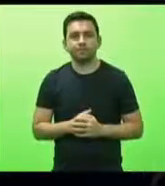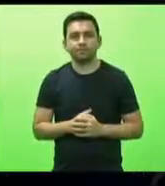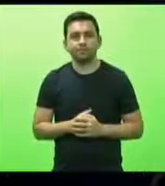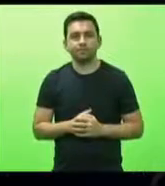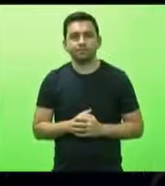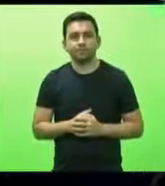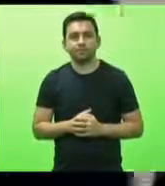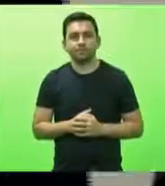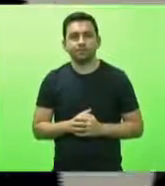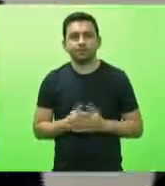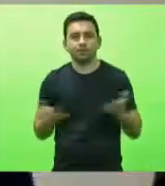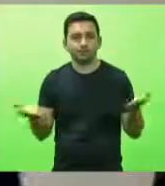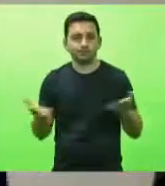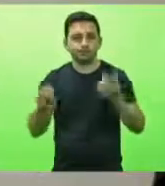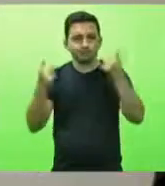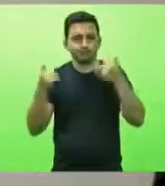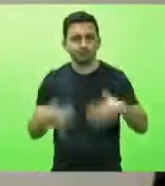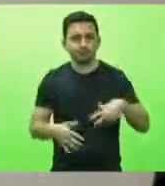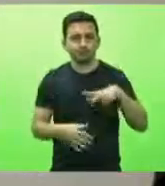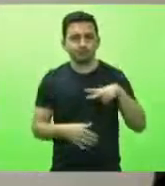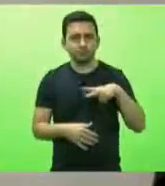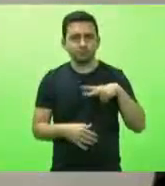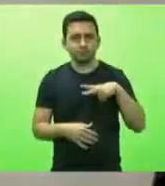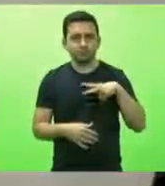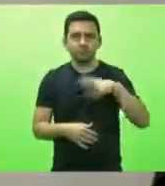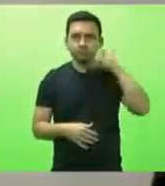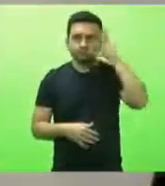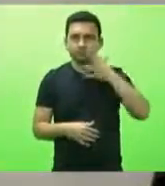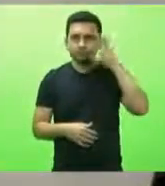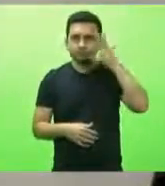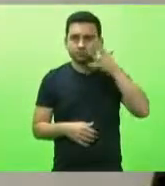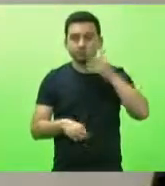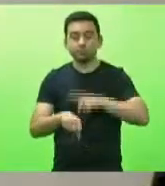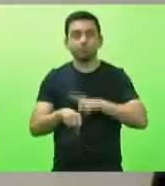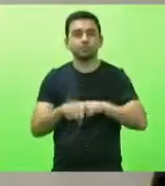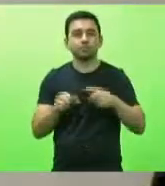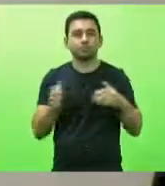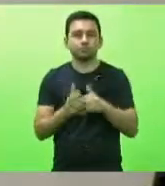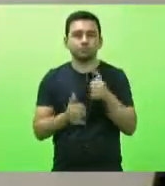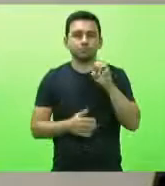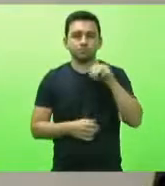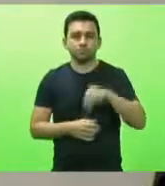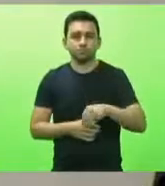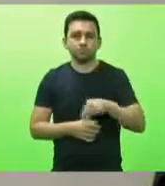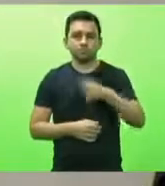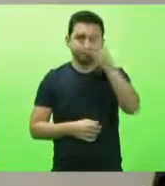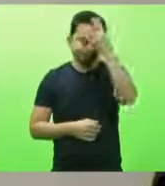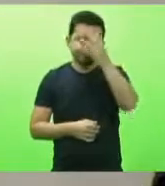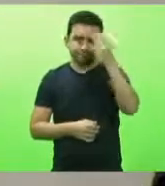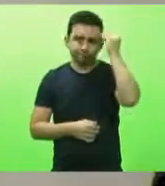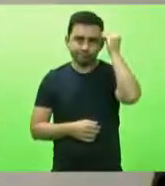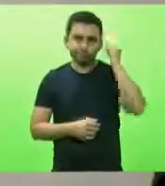Passamos às explicações pessoais. Fara uso da palavra, pelo tempo de até 10 minutos, deputada Luciane Carminati.